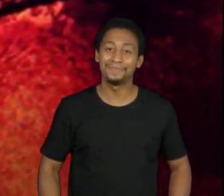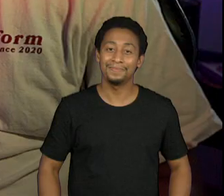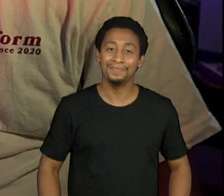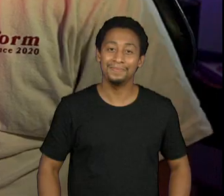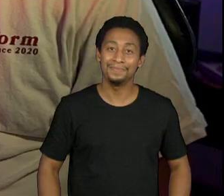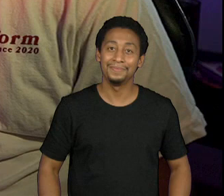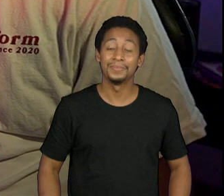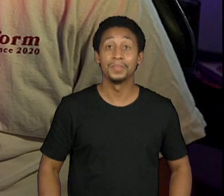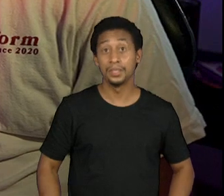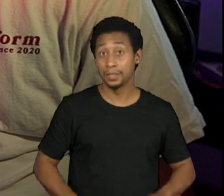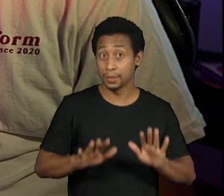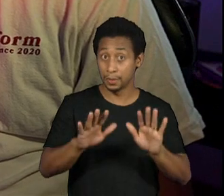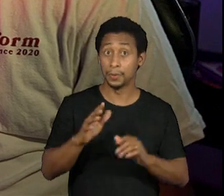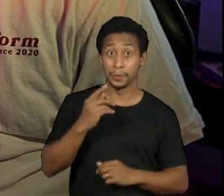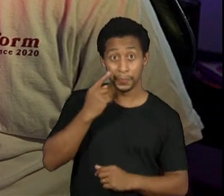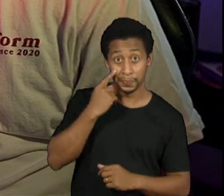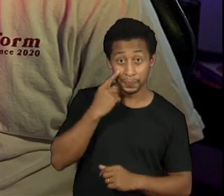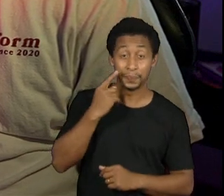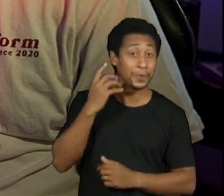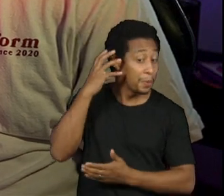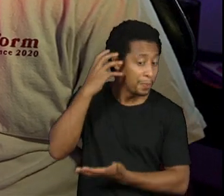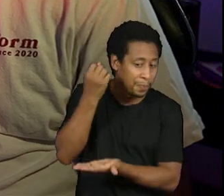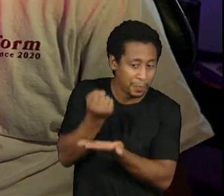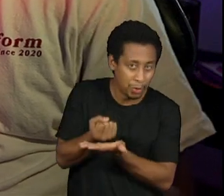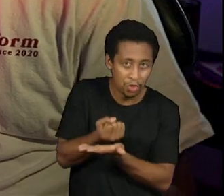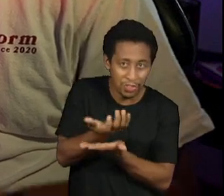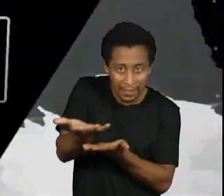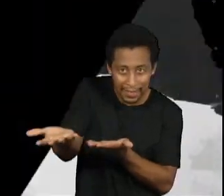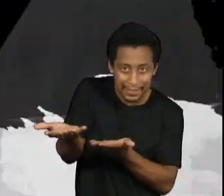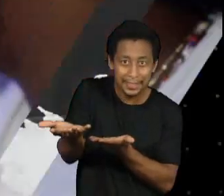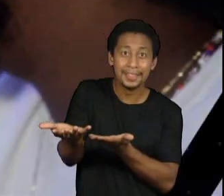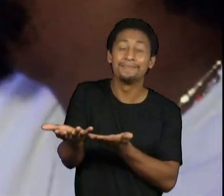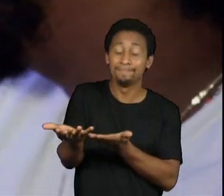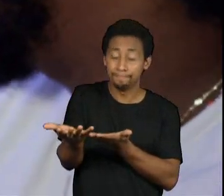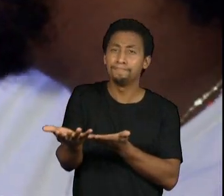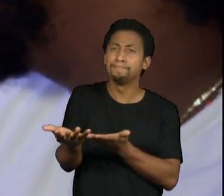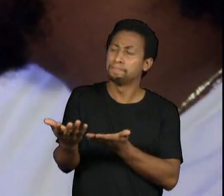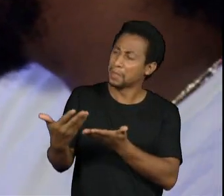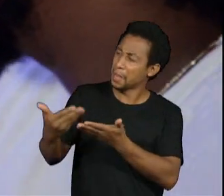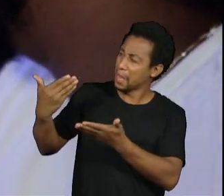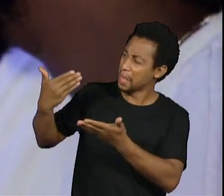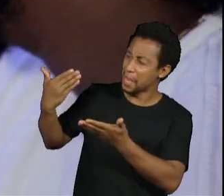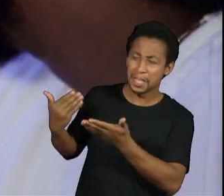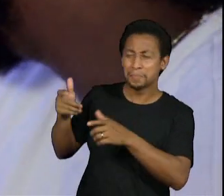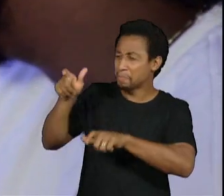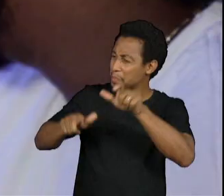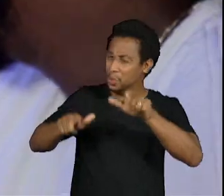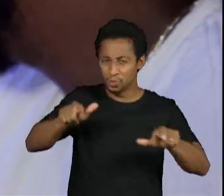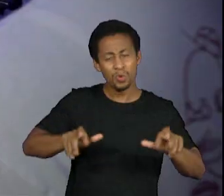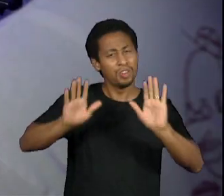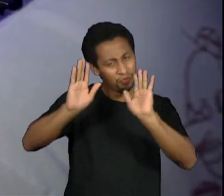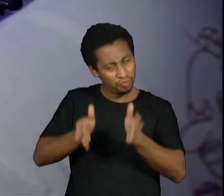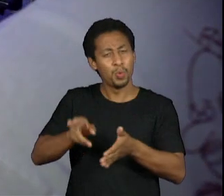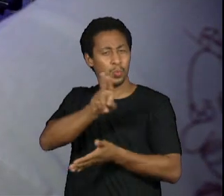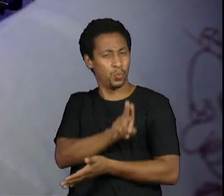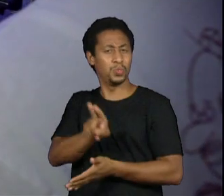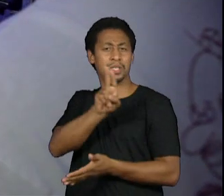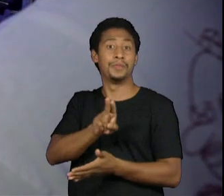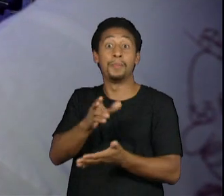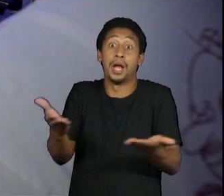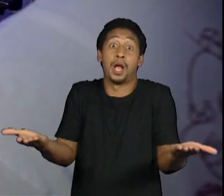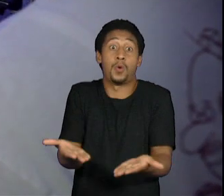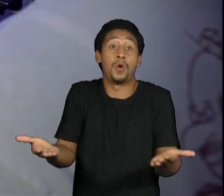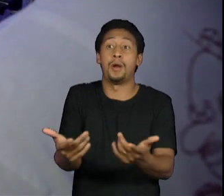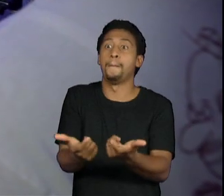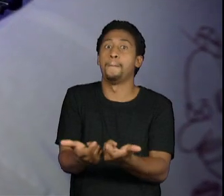Eu acho que o podcast, ele sempre fez parte da dieta de conteúdo da população, mas hoje, agora,